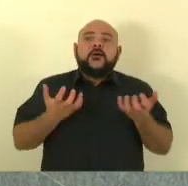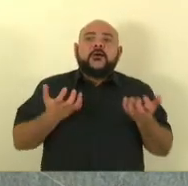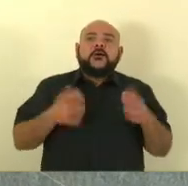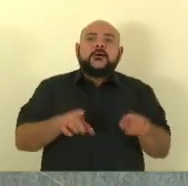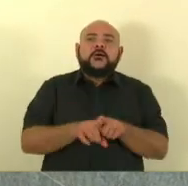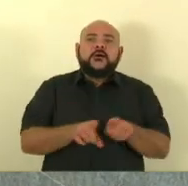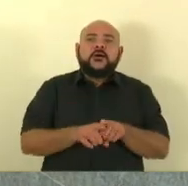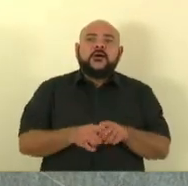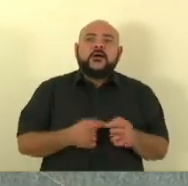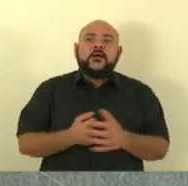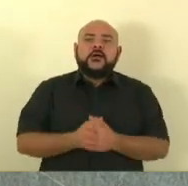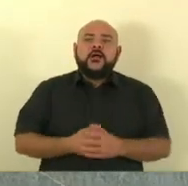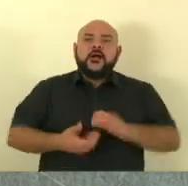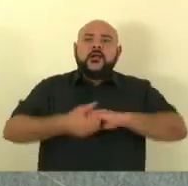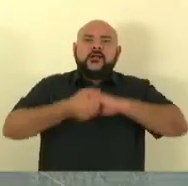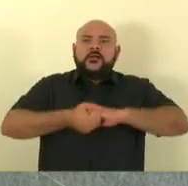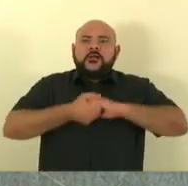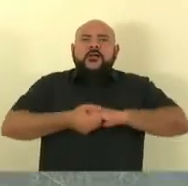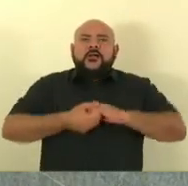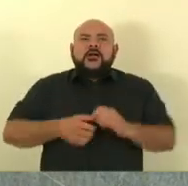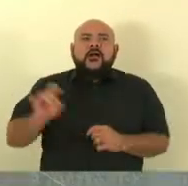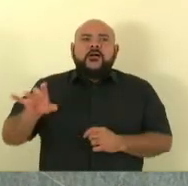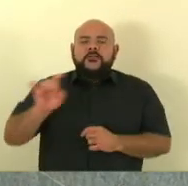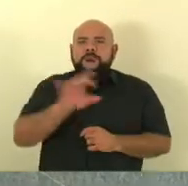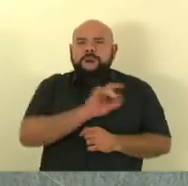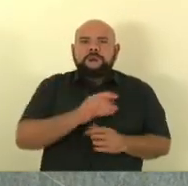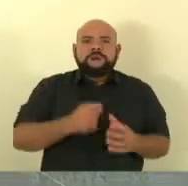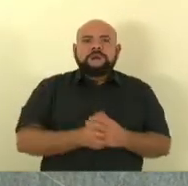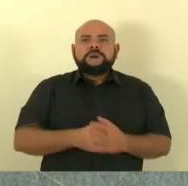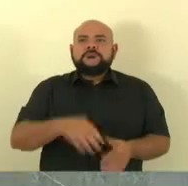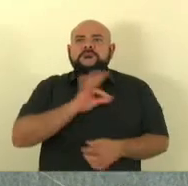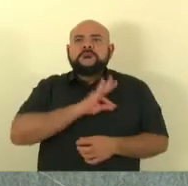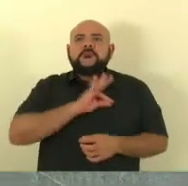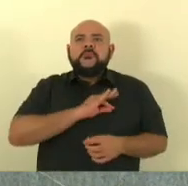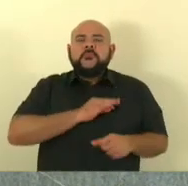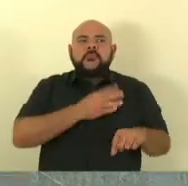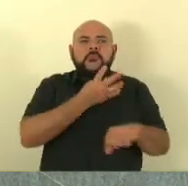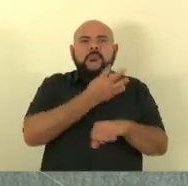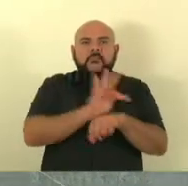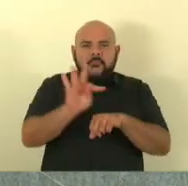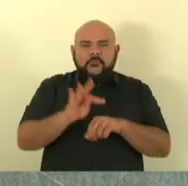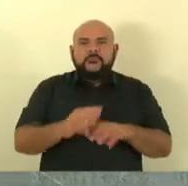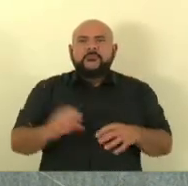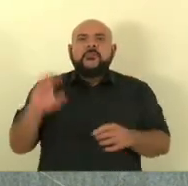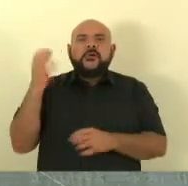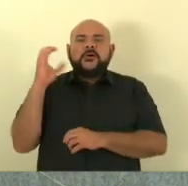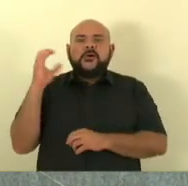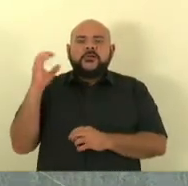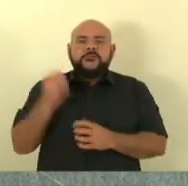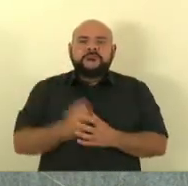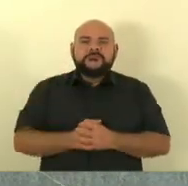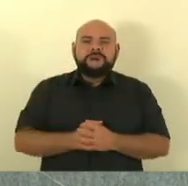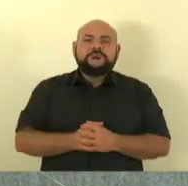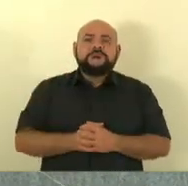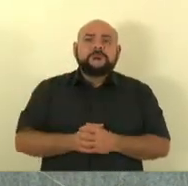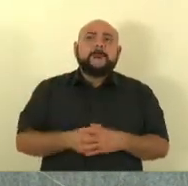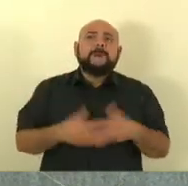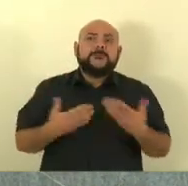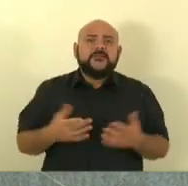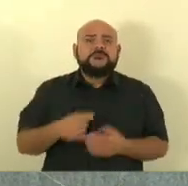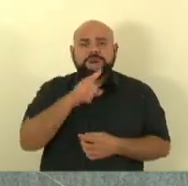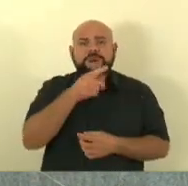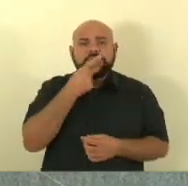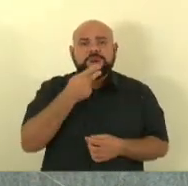também todos os servidores da Polícia Técnico-Científica. É uma solicitação muito justa.